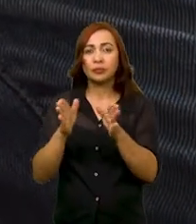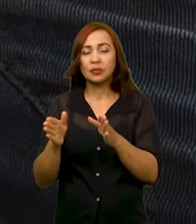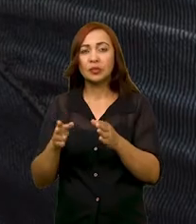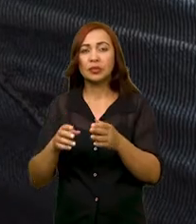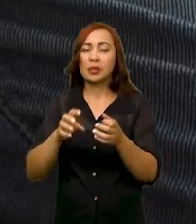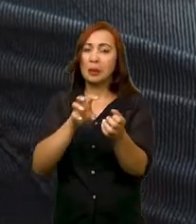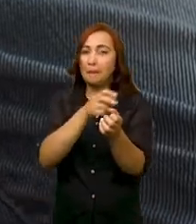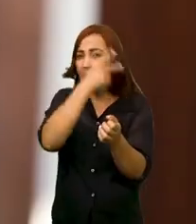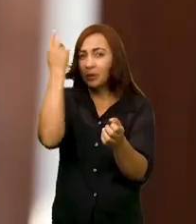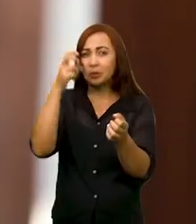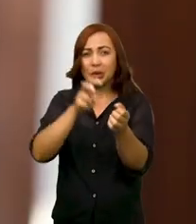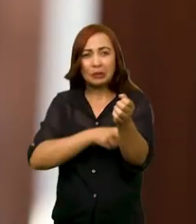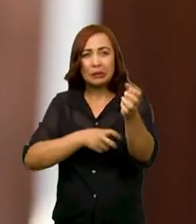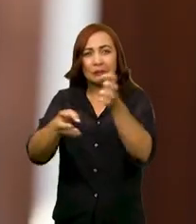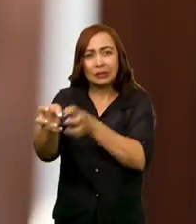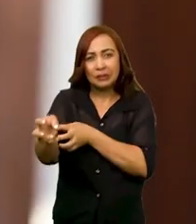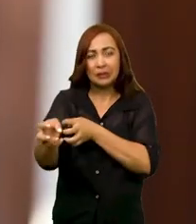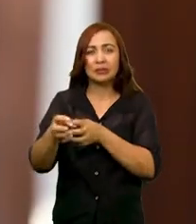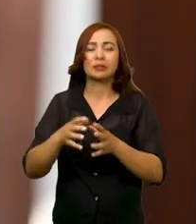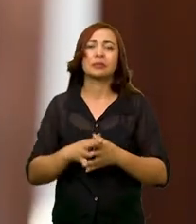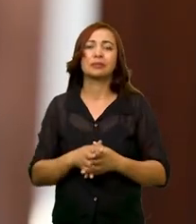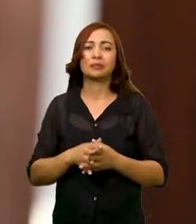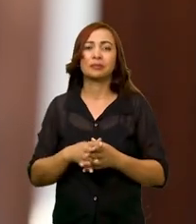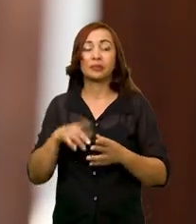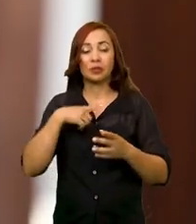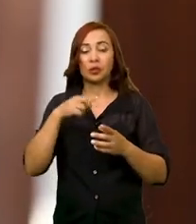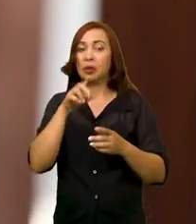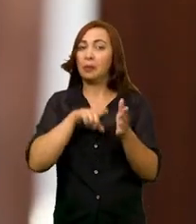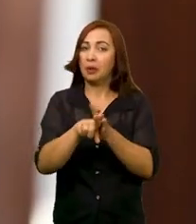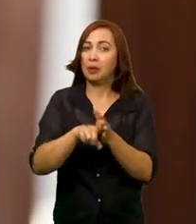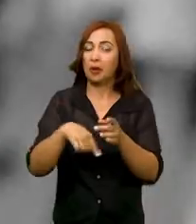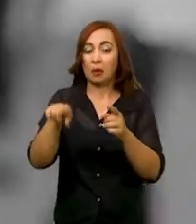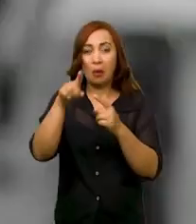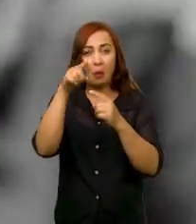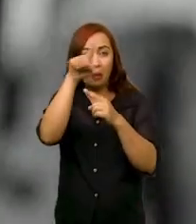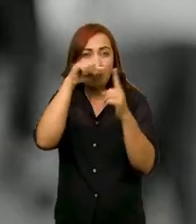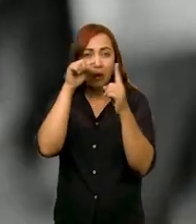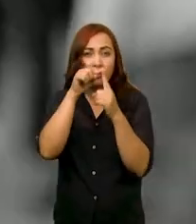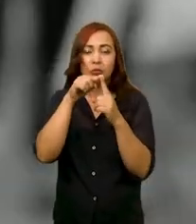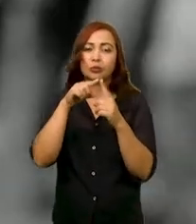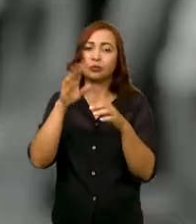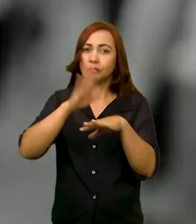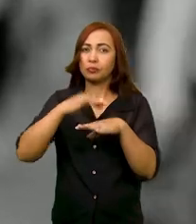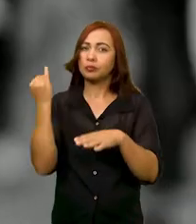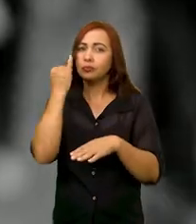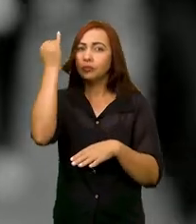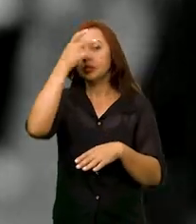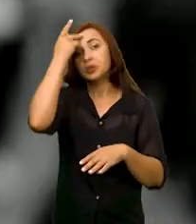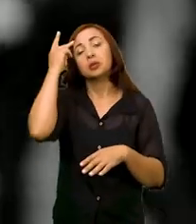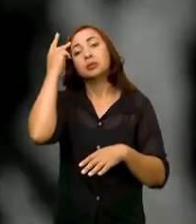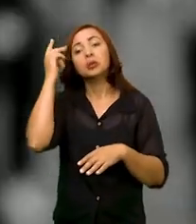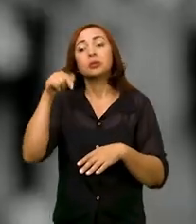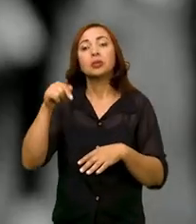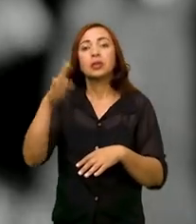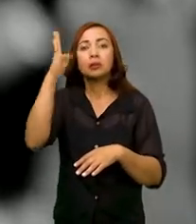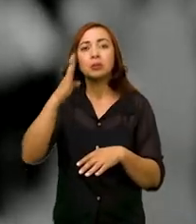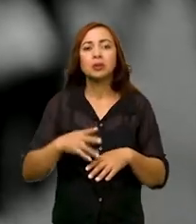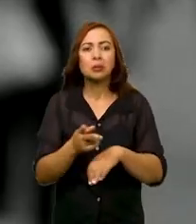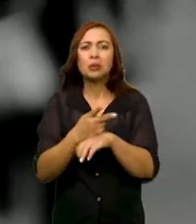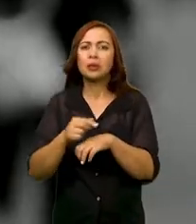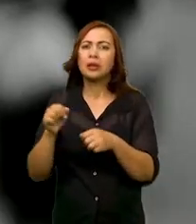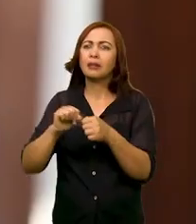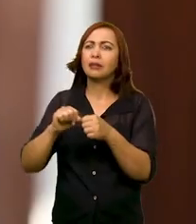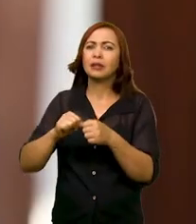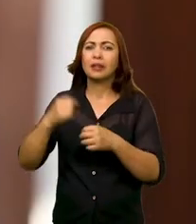tentativas de suicídio. A nossa pesquisa teve como objetivo principal analisar qual era o perfil das pessoas que tentavam suicídio aqui no Brasil.